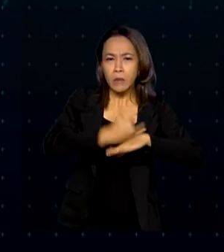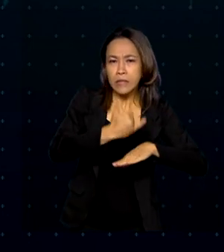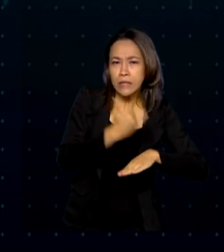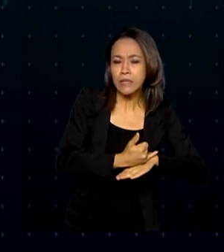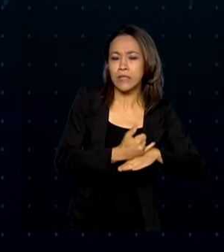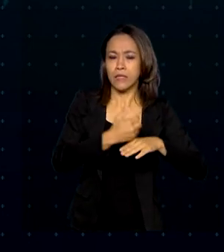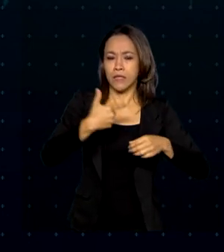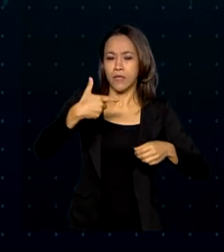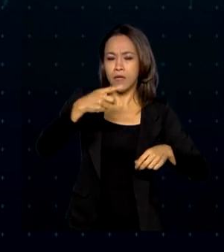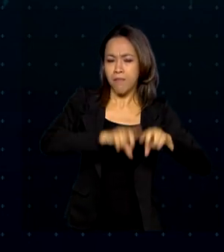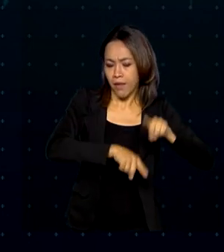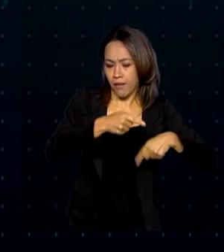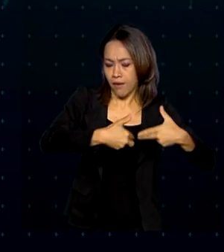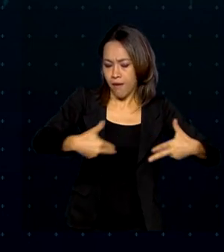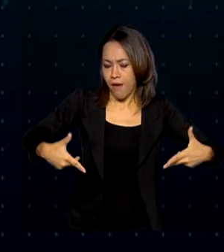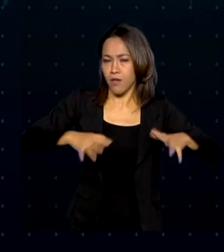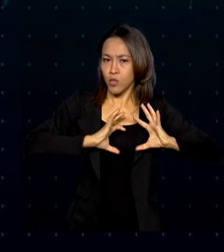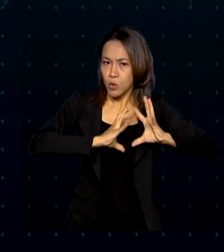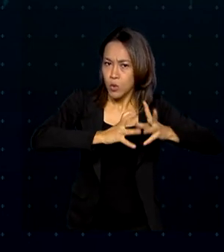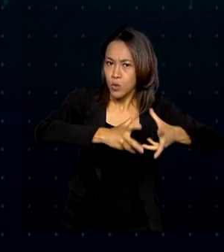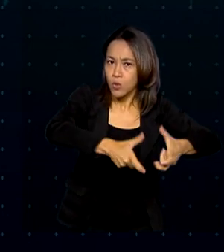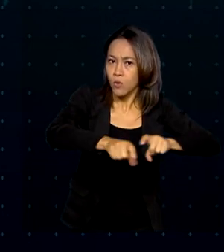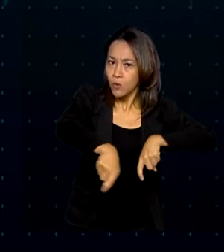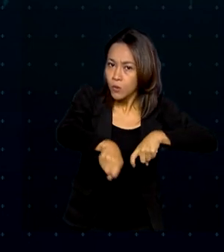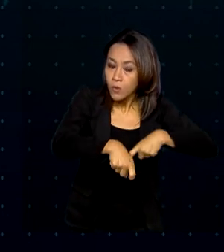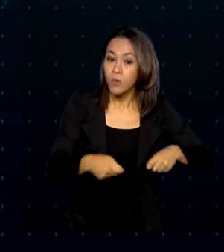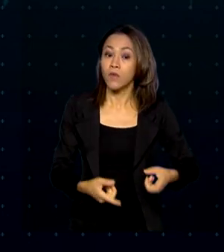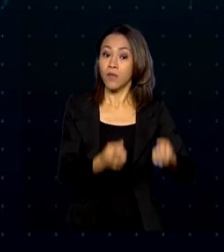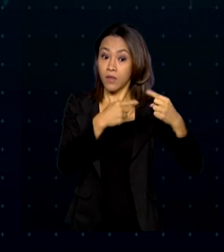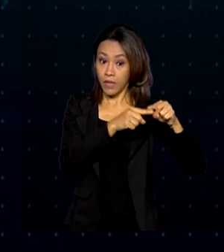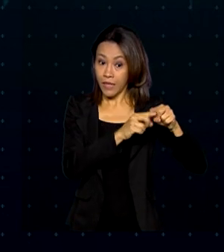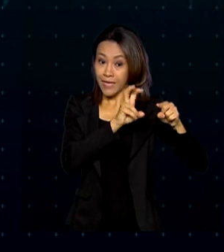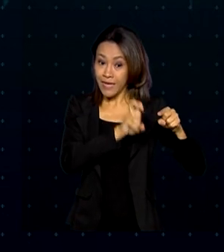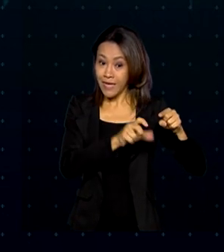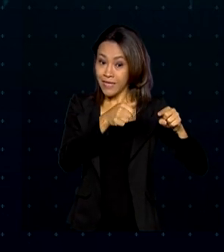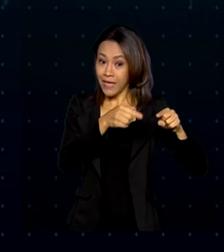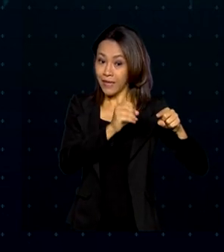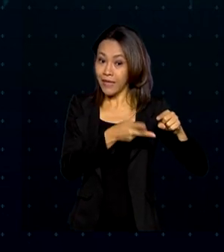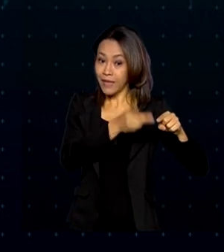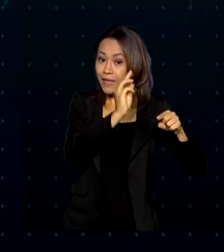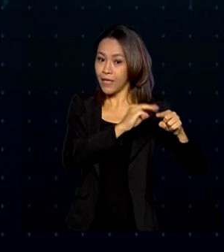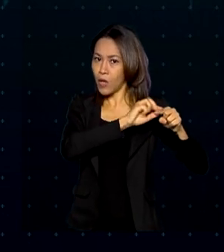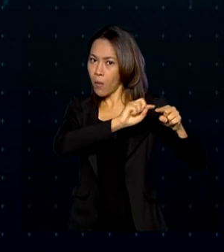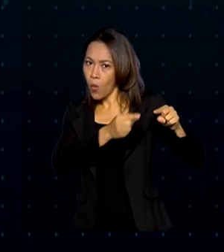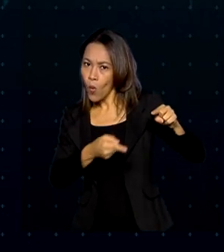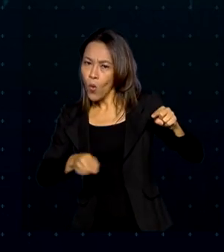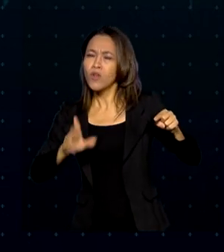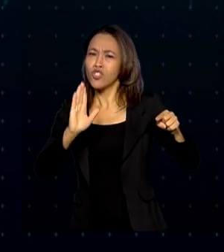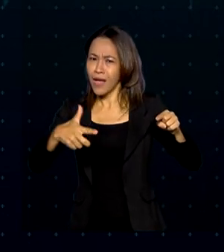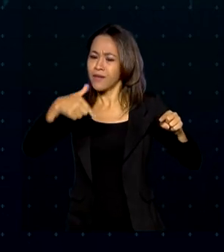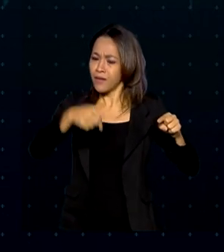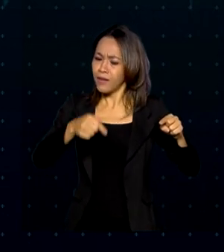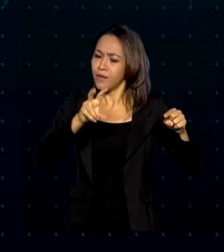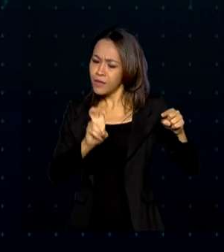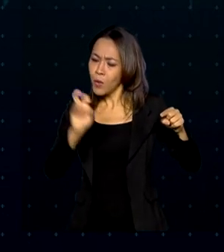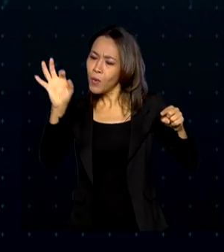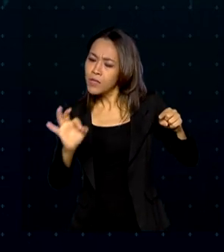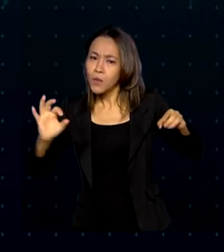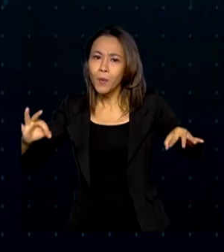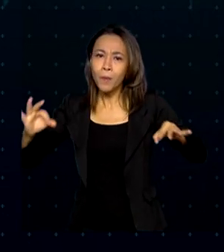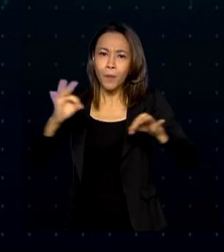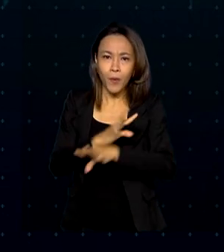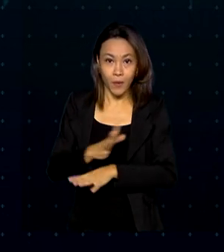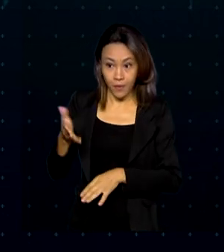produtos agrícolas. O trecho tem 570 quilômetros e já está com 75% pronto. O